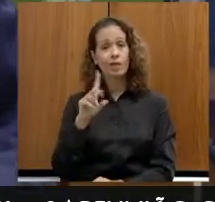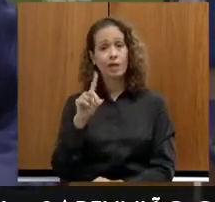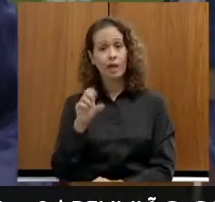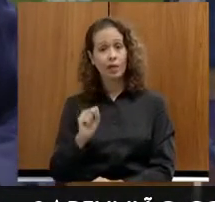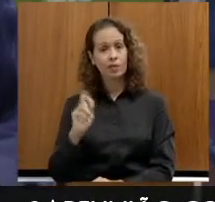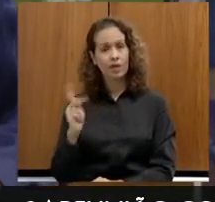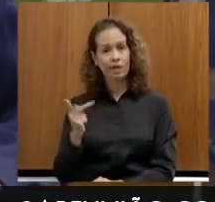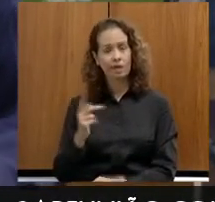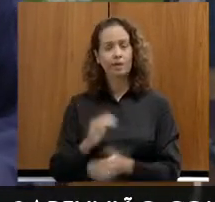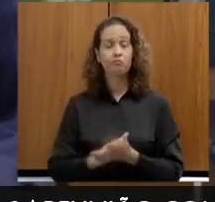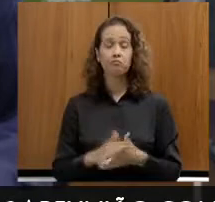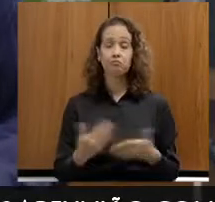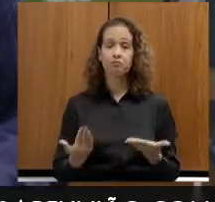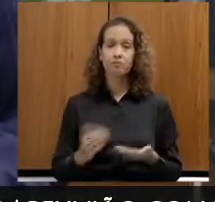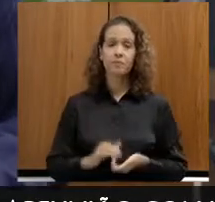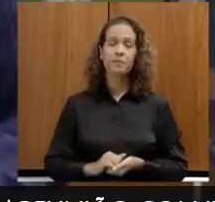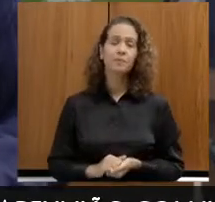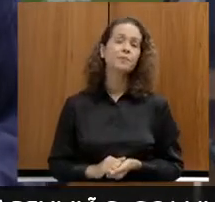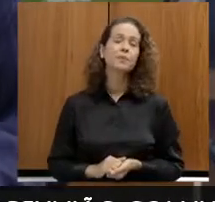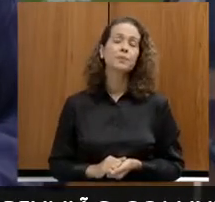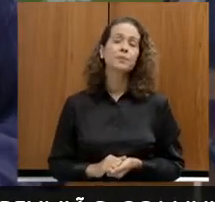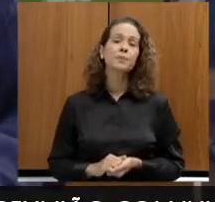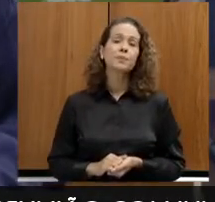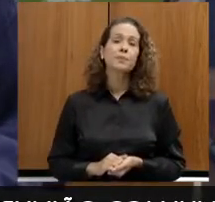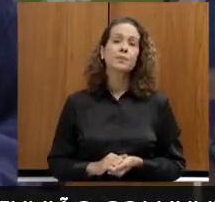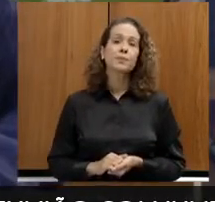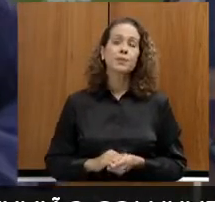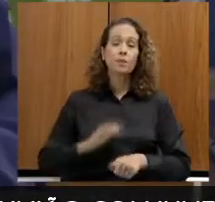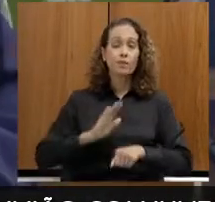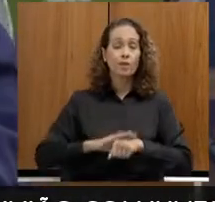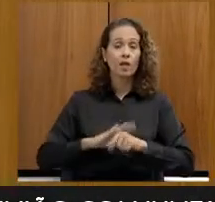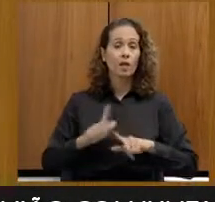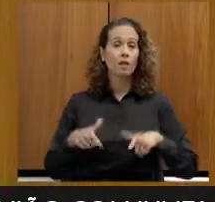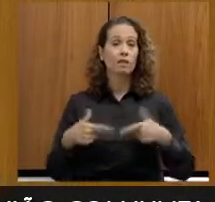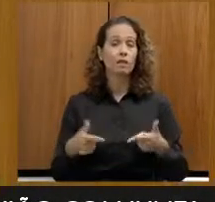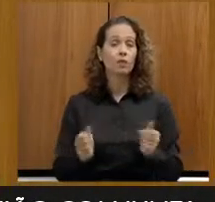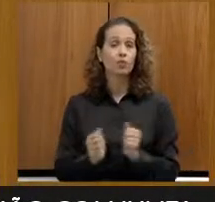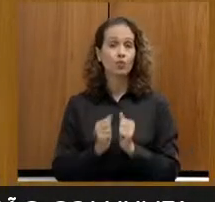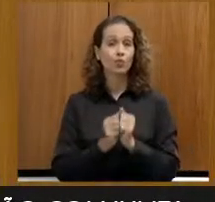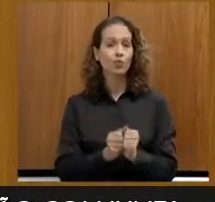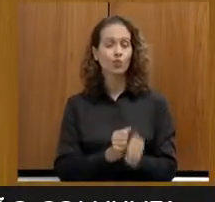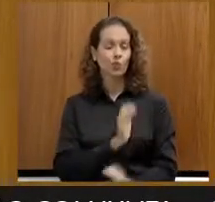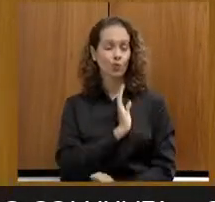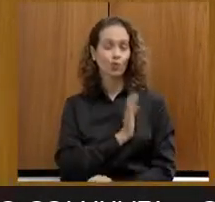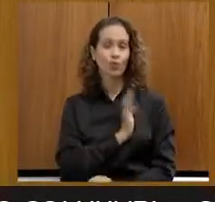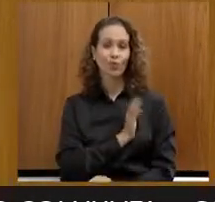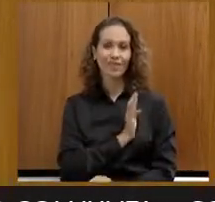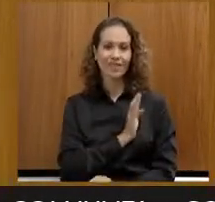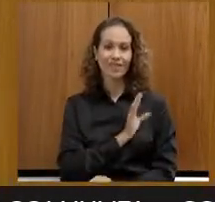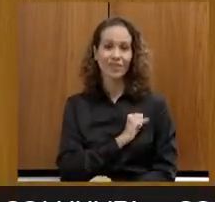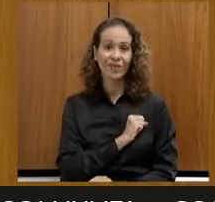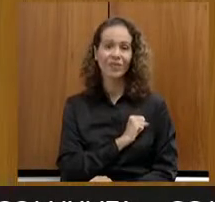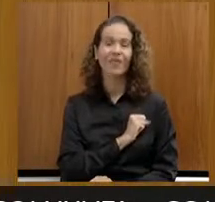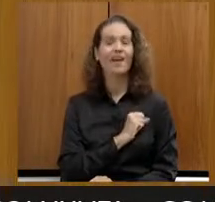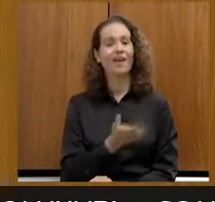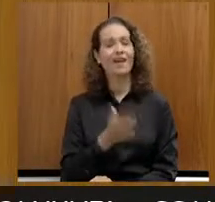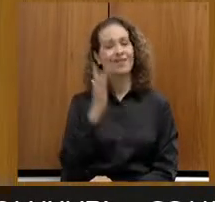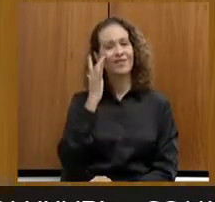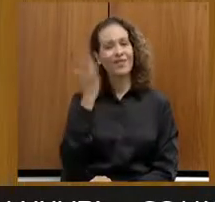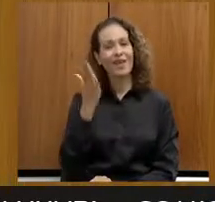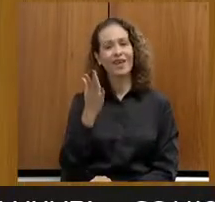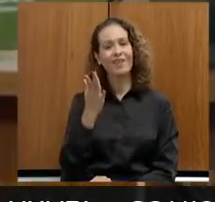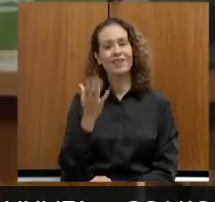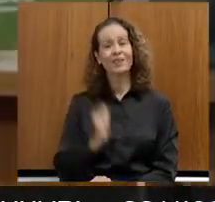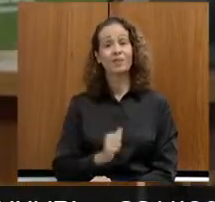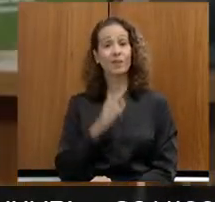Ou seja, quando coloca a ação junto com o coração, as coisas ficam mais fáceis e os